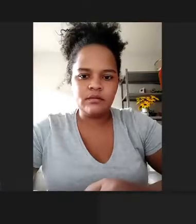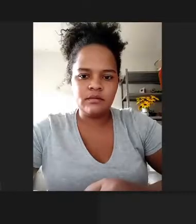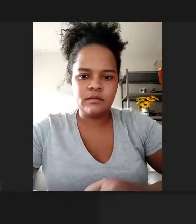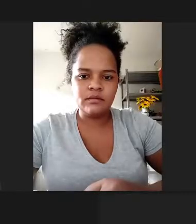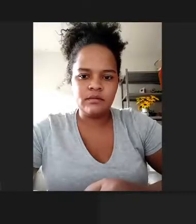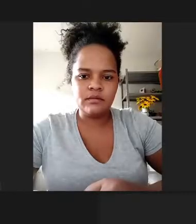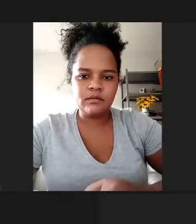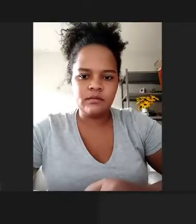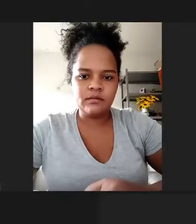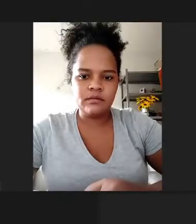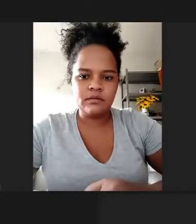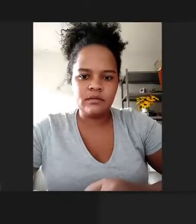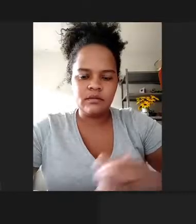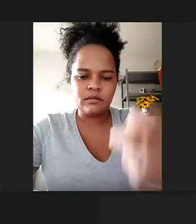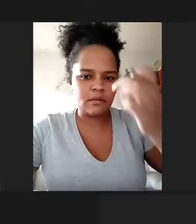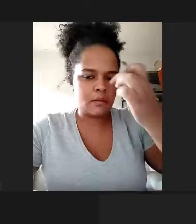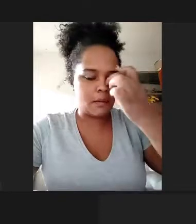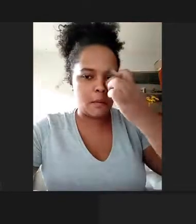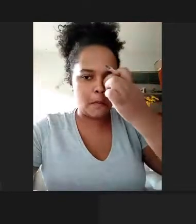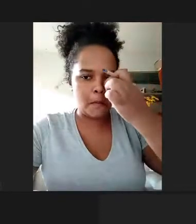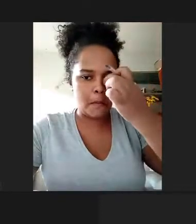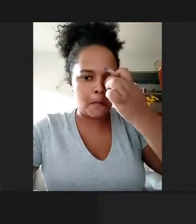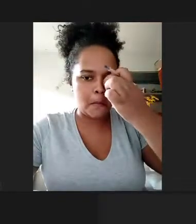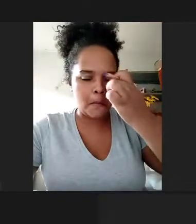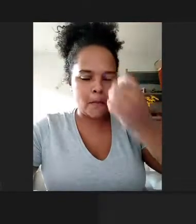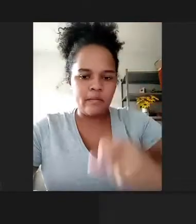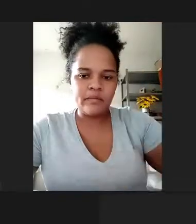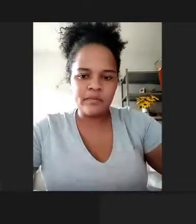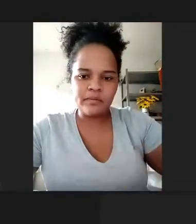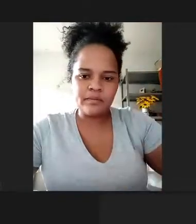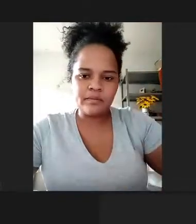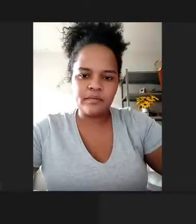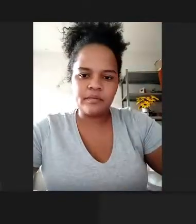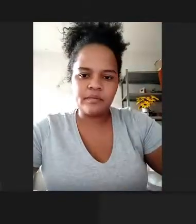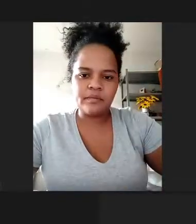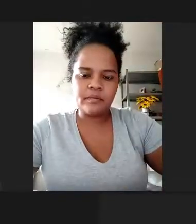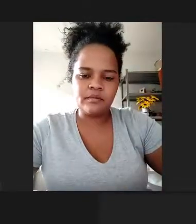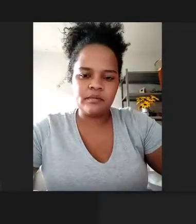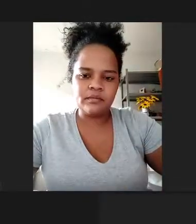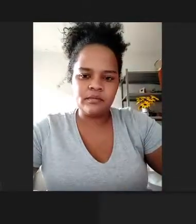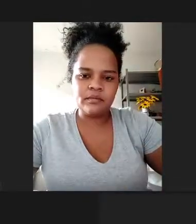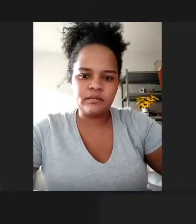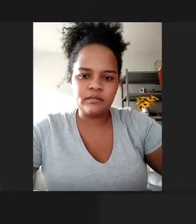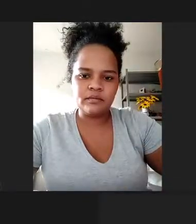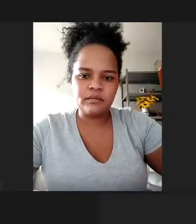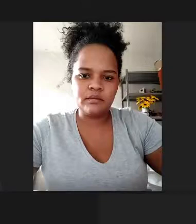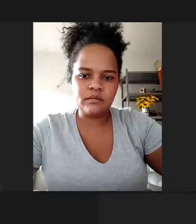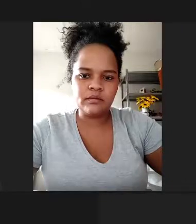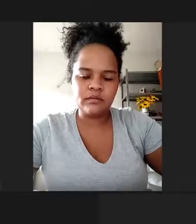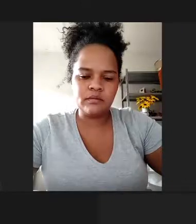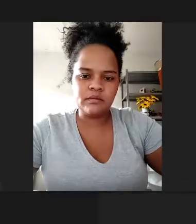feito desde... Vem sendo feito desde o início da pandemia, pelo governo do estado, ele fez uma parceria com as empresas de